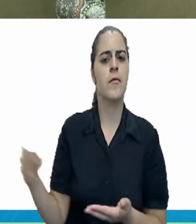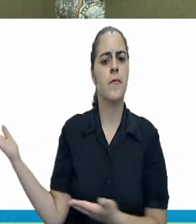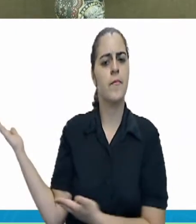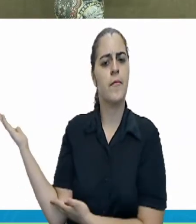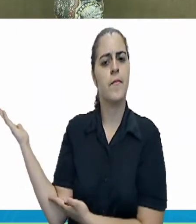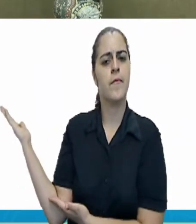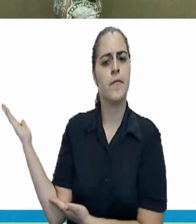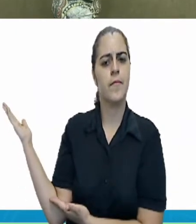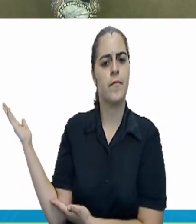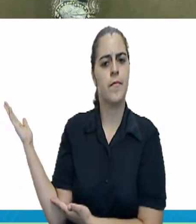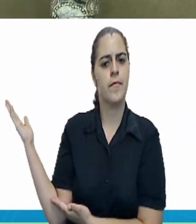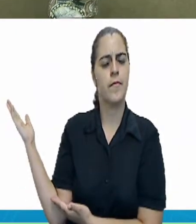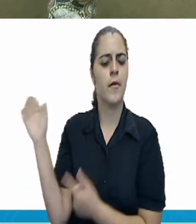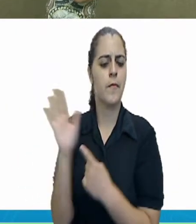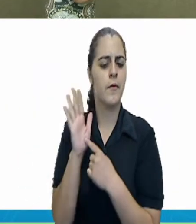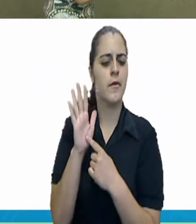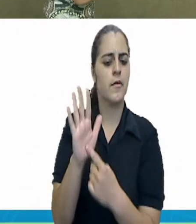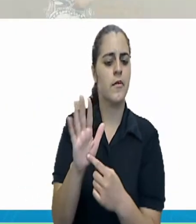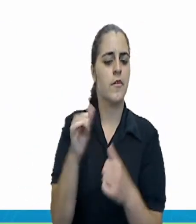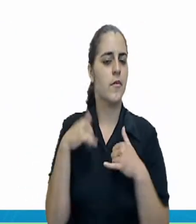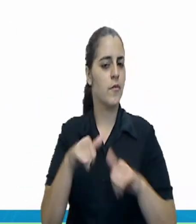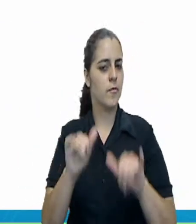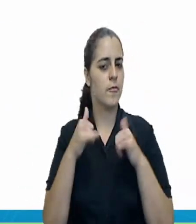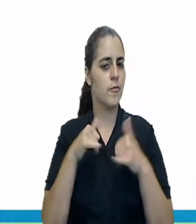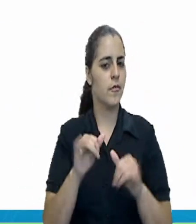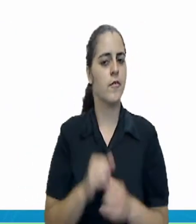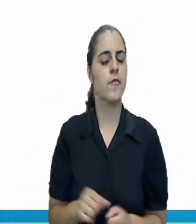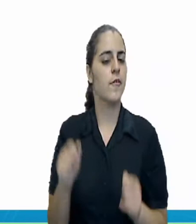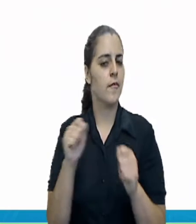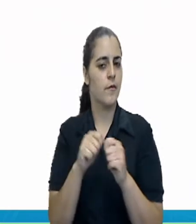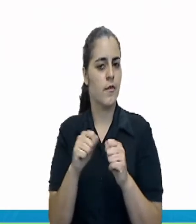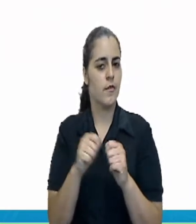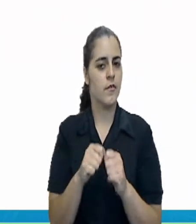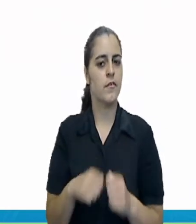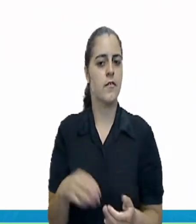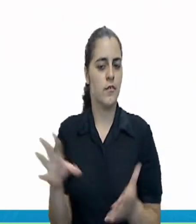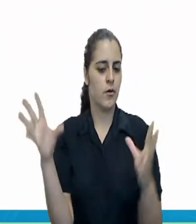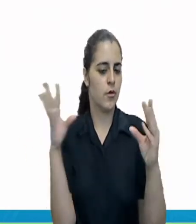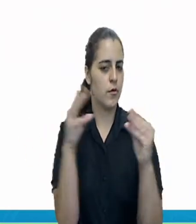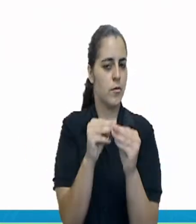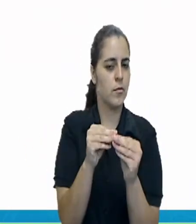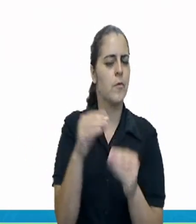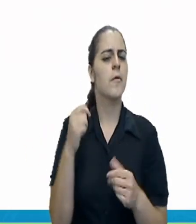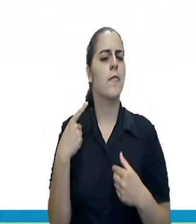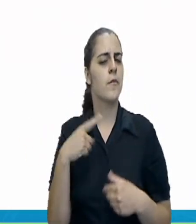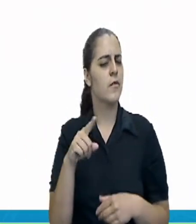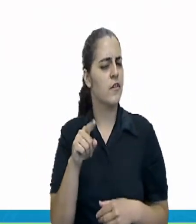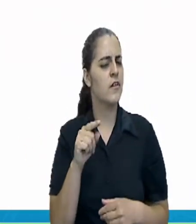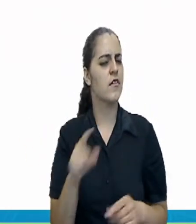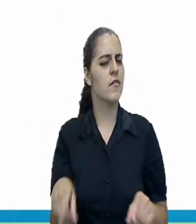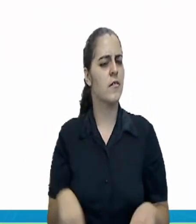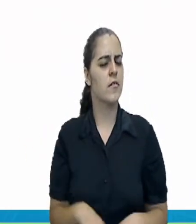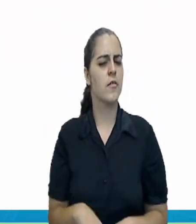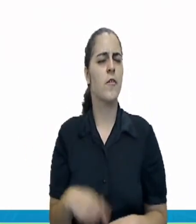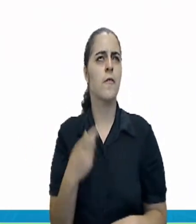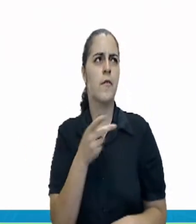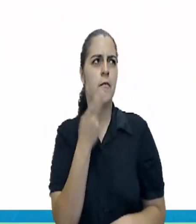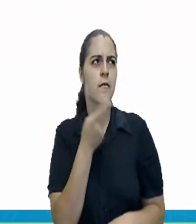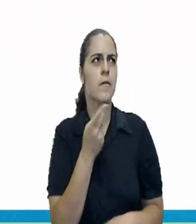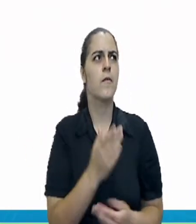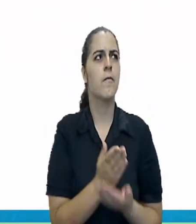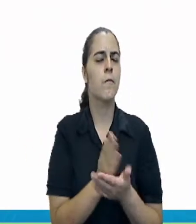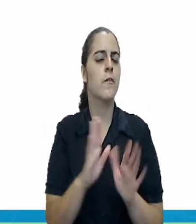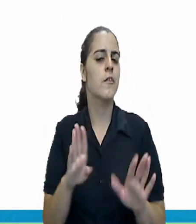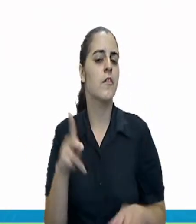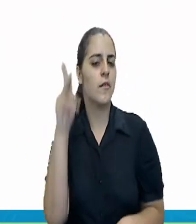parecer descritivo. Lembrando que você vai fazer o resumo, mas você não irá